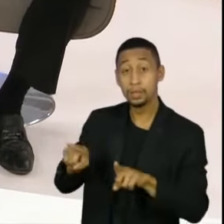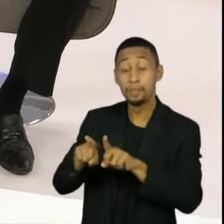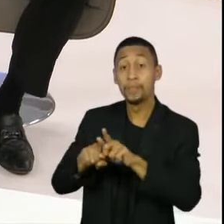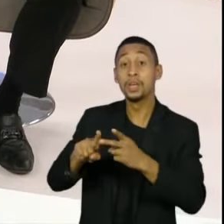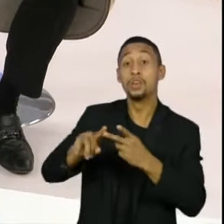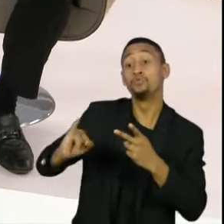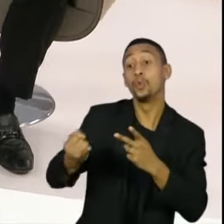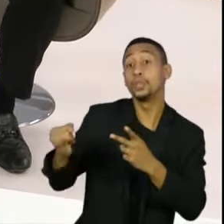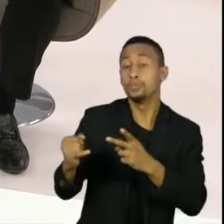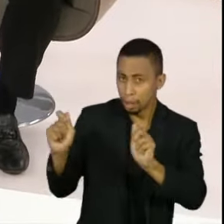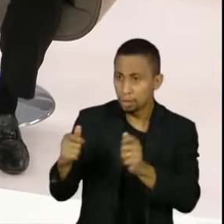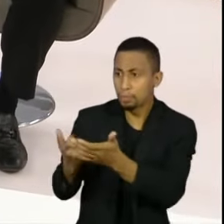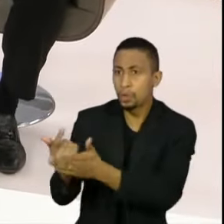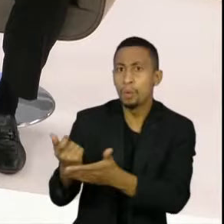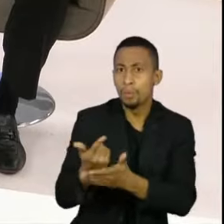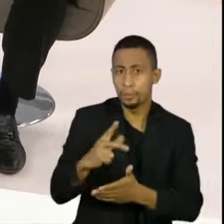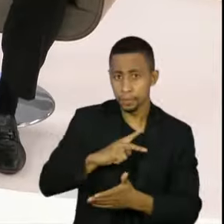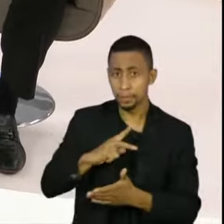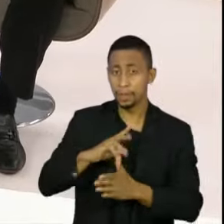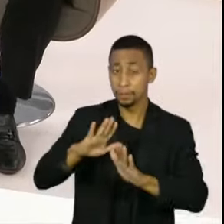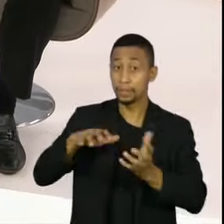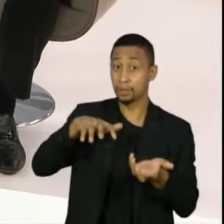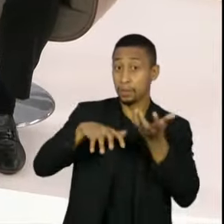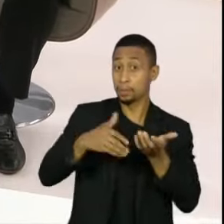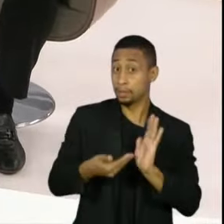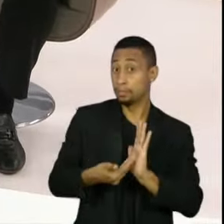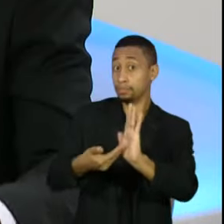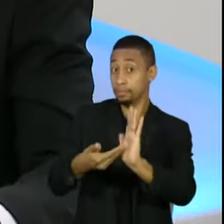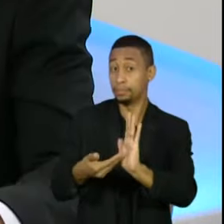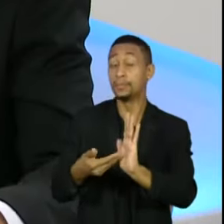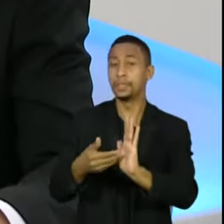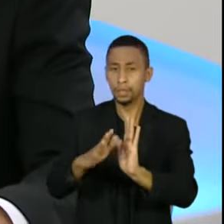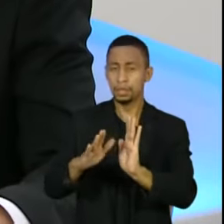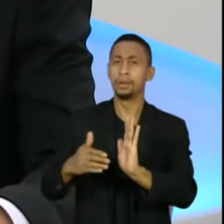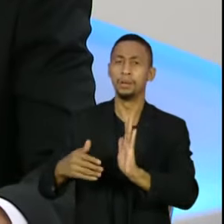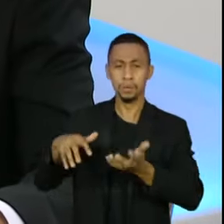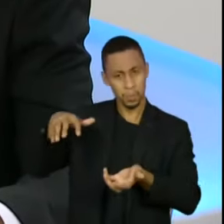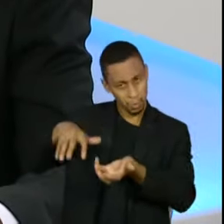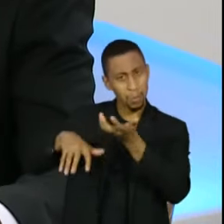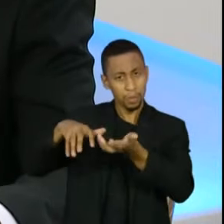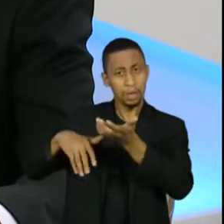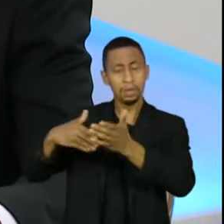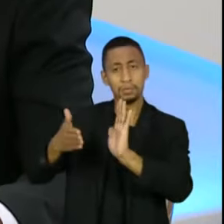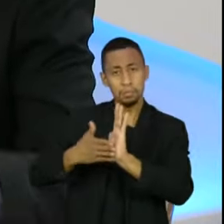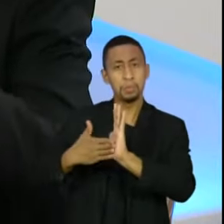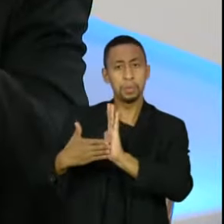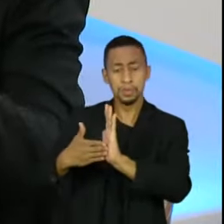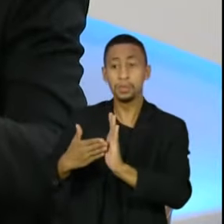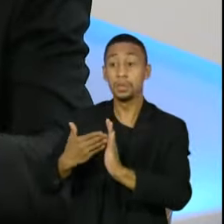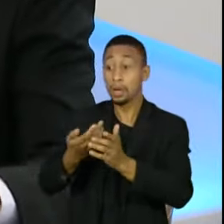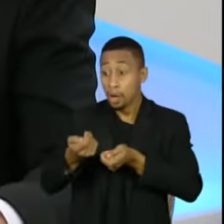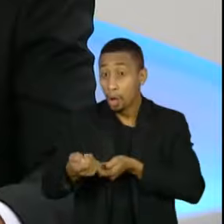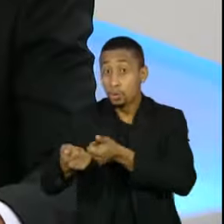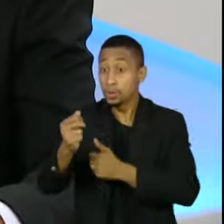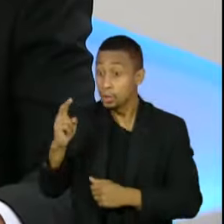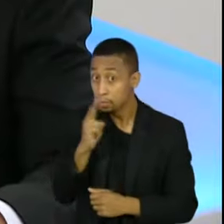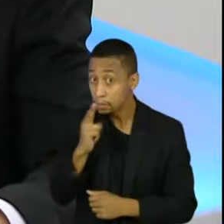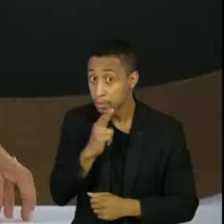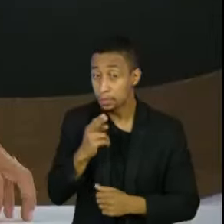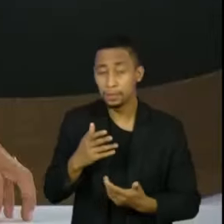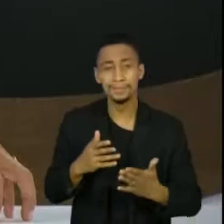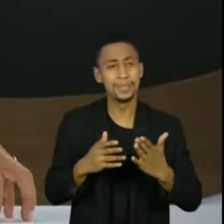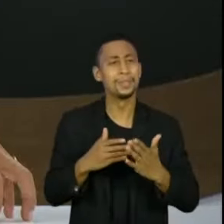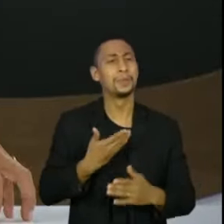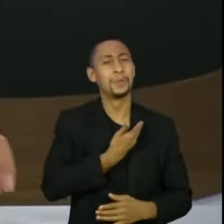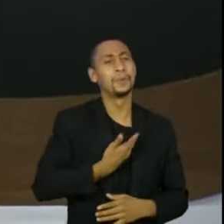laboratórios. Também é uma iniciativa do Congresso Nacional. E é do Congresso Nacional que está saindo essa proposta de auxílio emergencial dentro de um protocolo fiscal. O